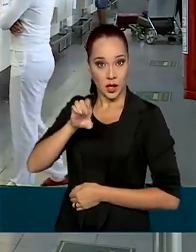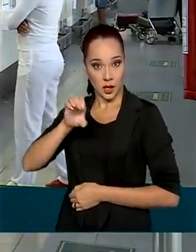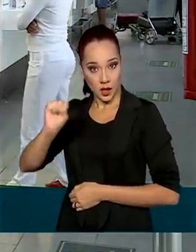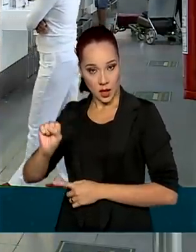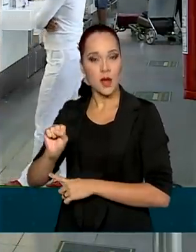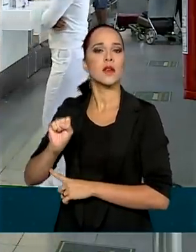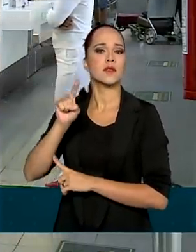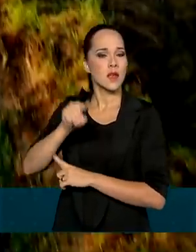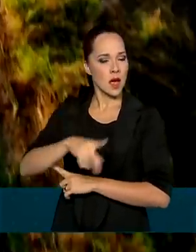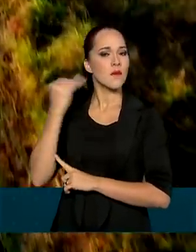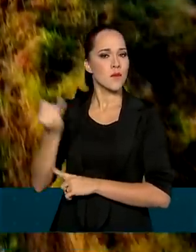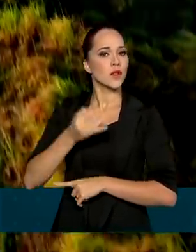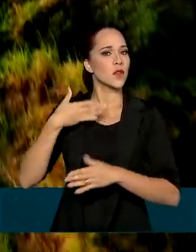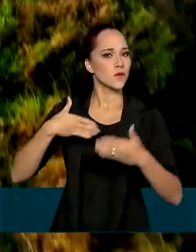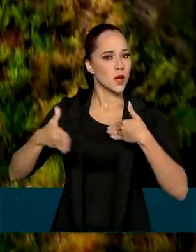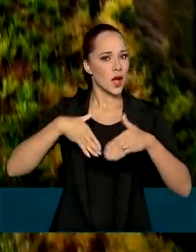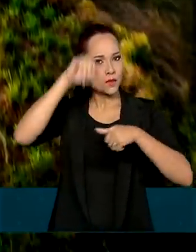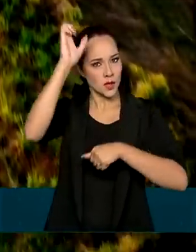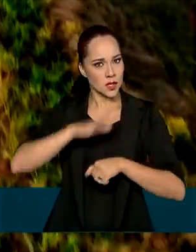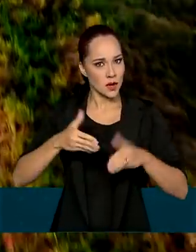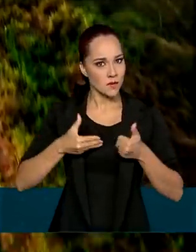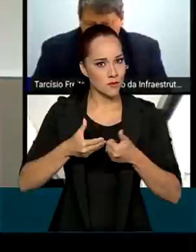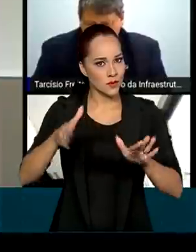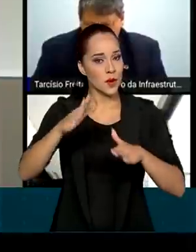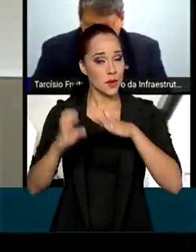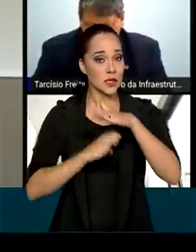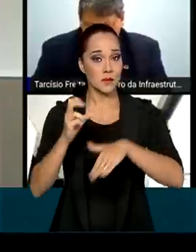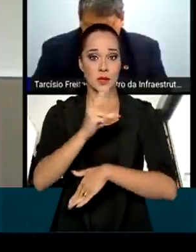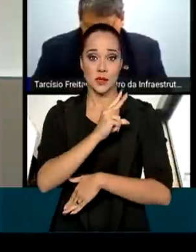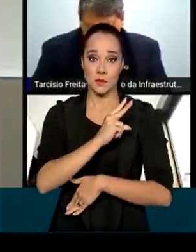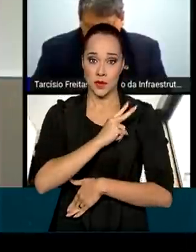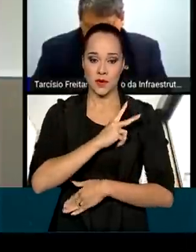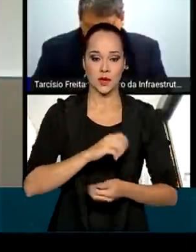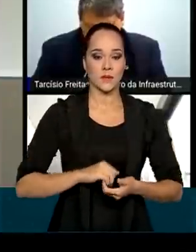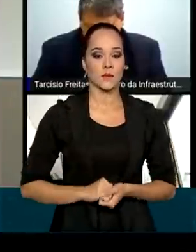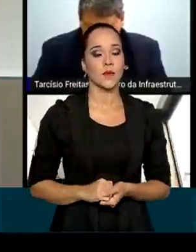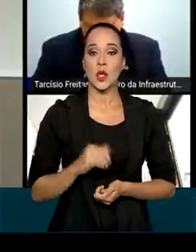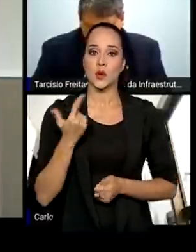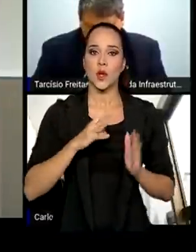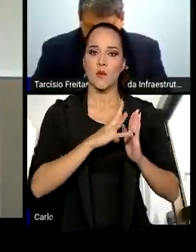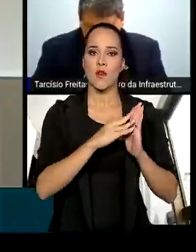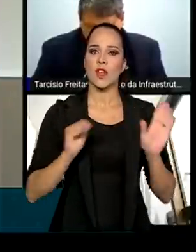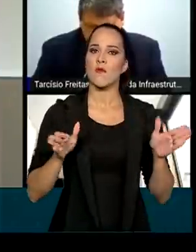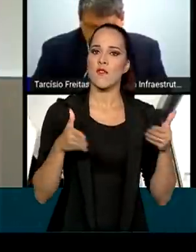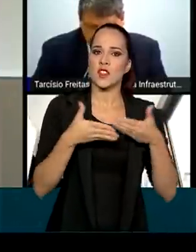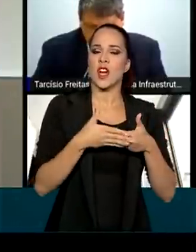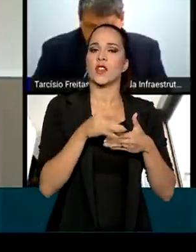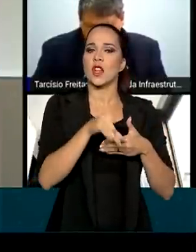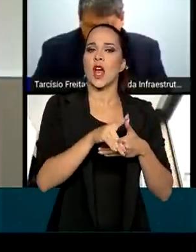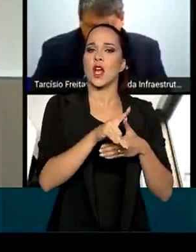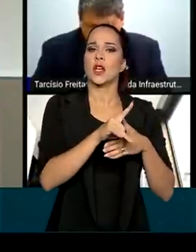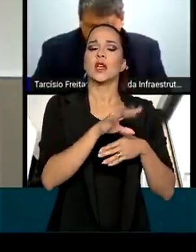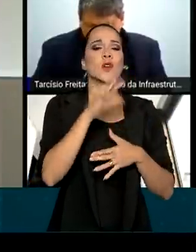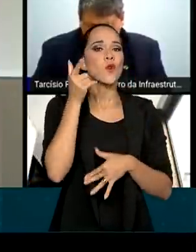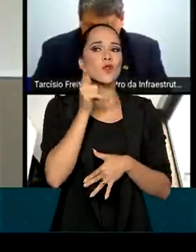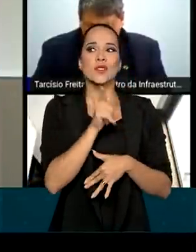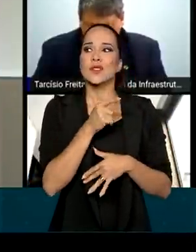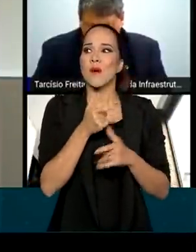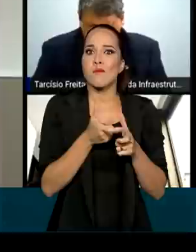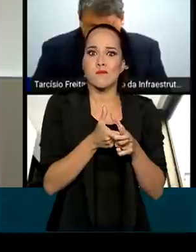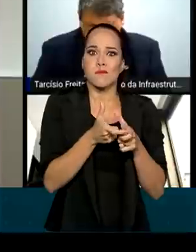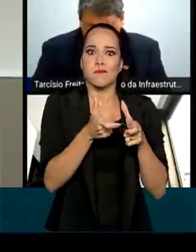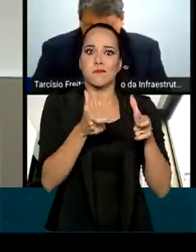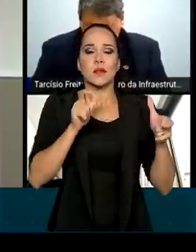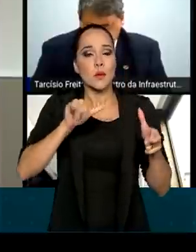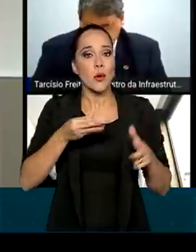abrir o mercado brasileiro para a iniciativa privada. Não há modelo fechado estatal que consiga dar conta do tamanho